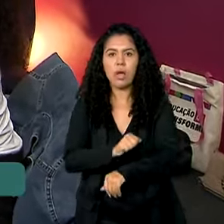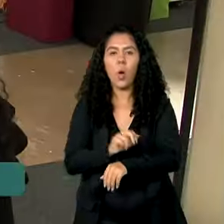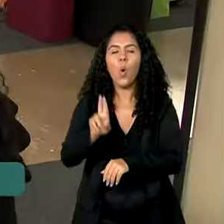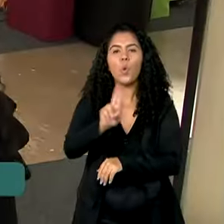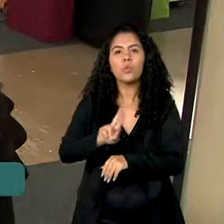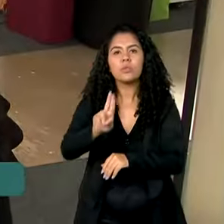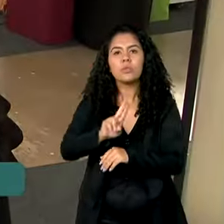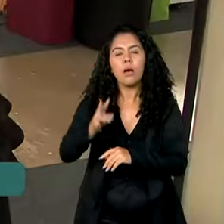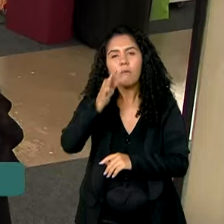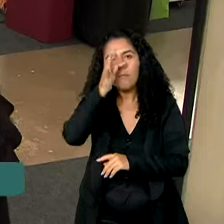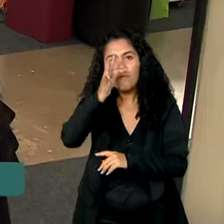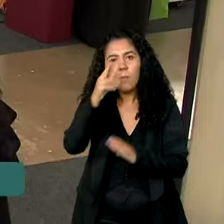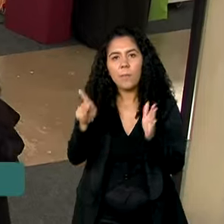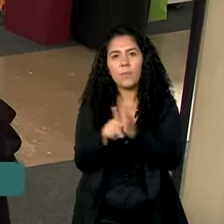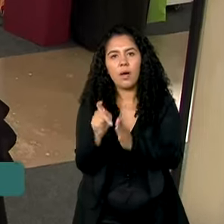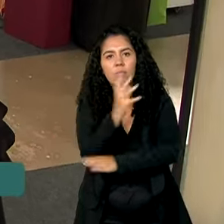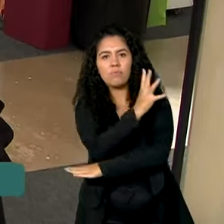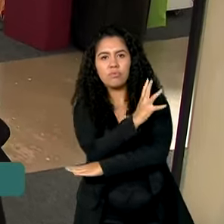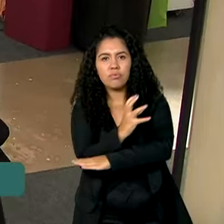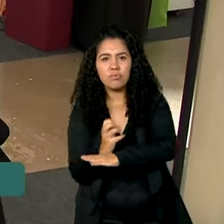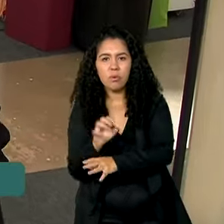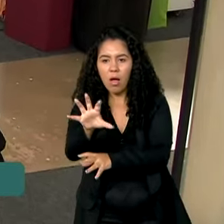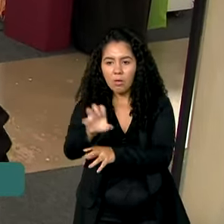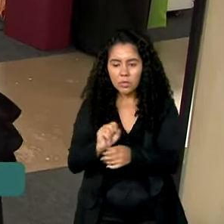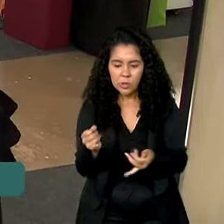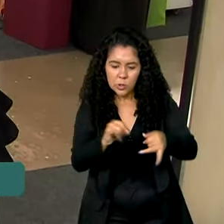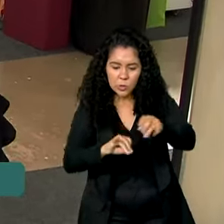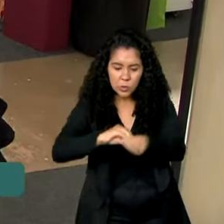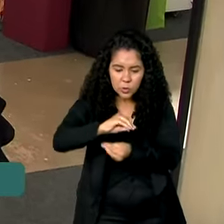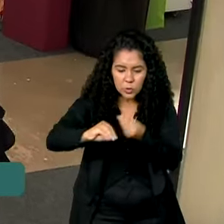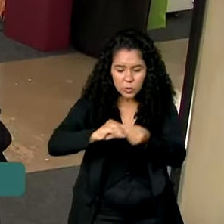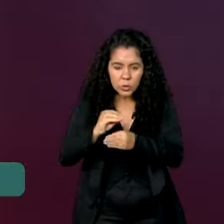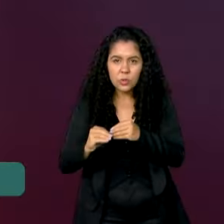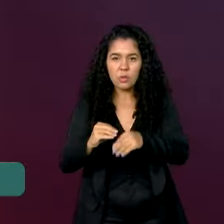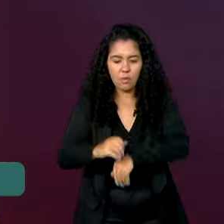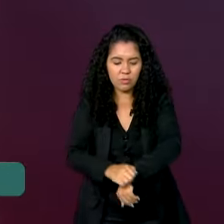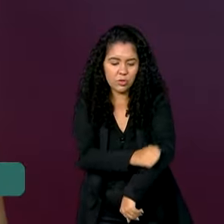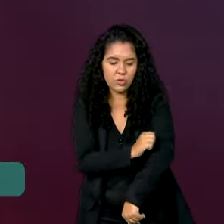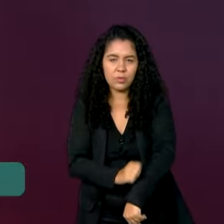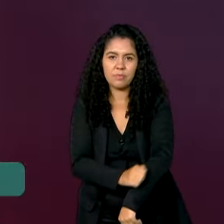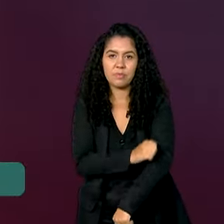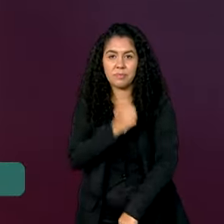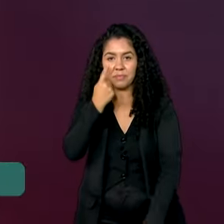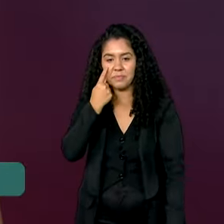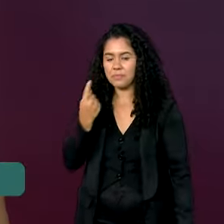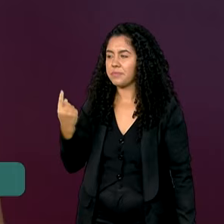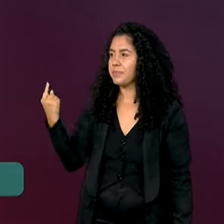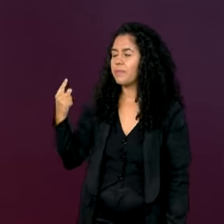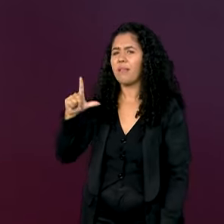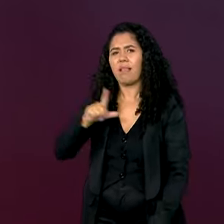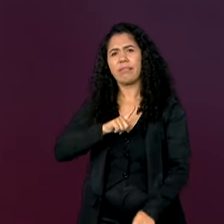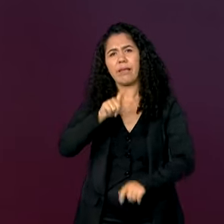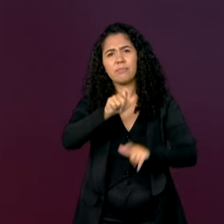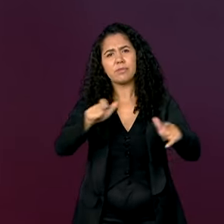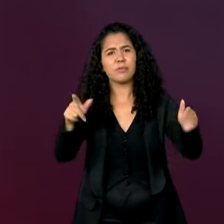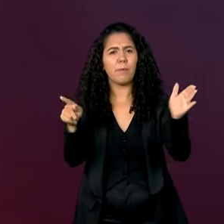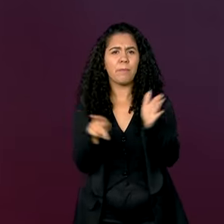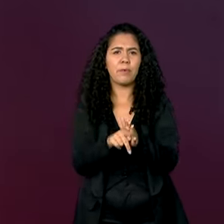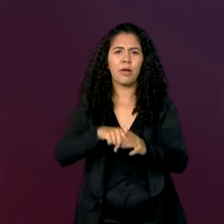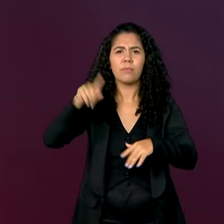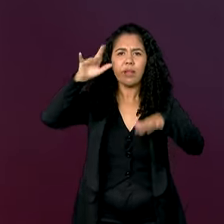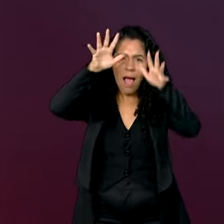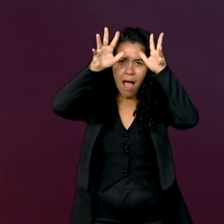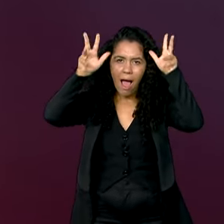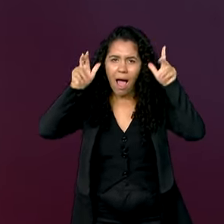cerrado e usa a ciência para resgatar tradições. A gente tem pessoas do Pará, do Acre, então pessoas que viajaram mais de